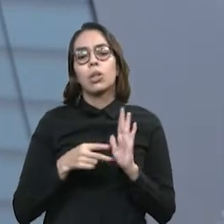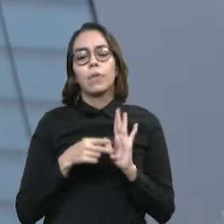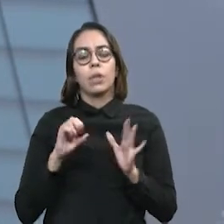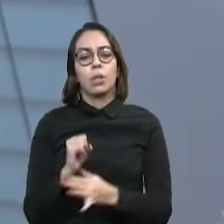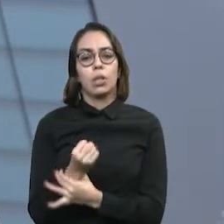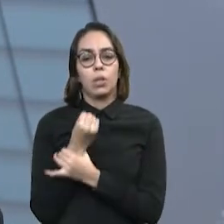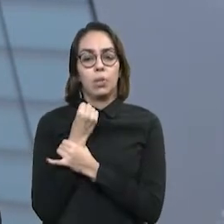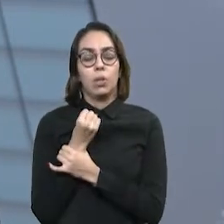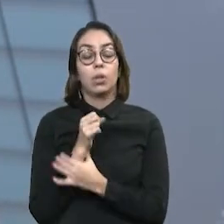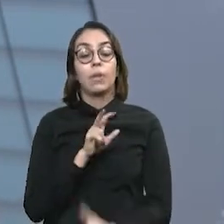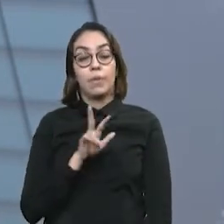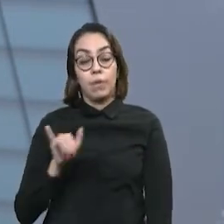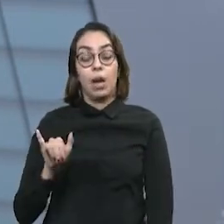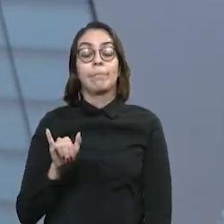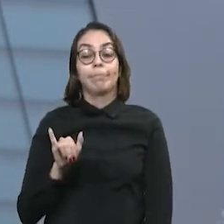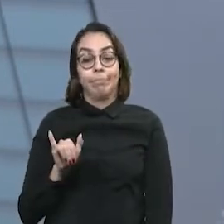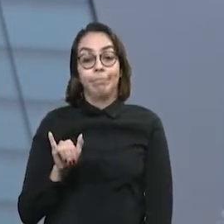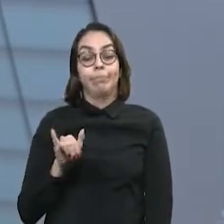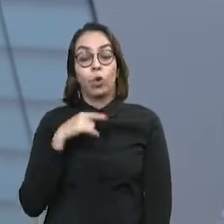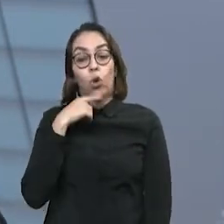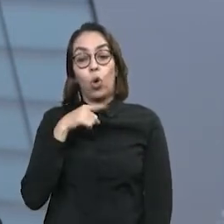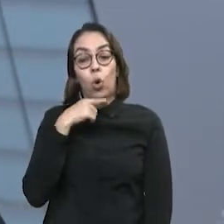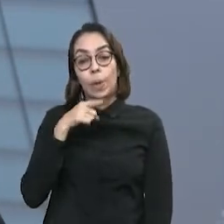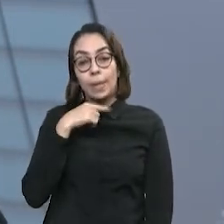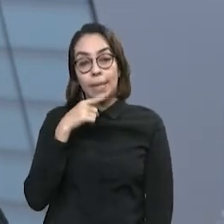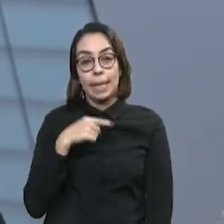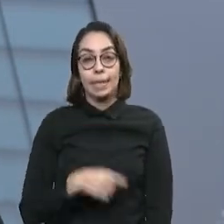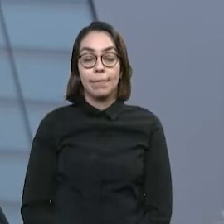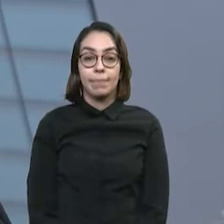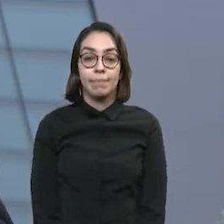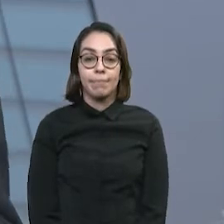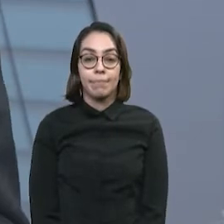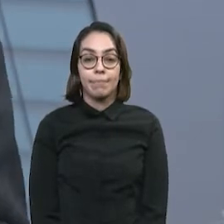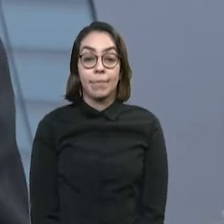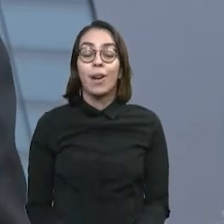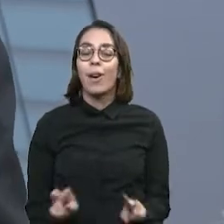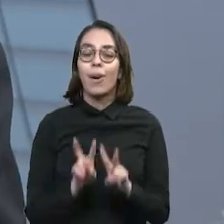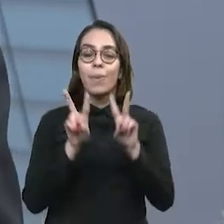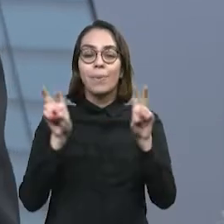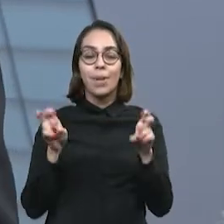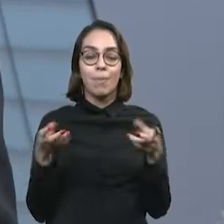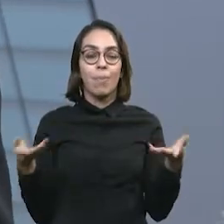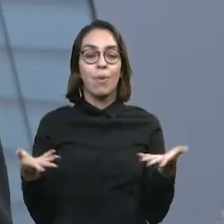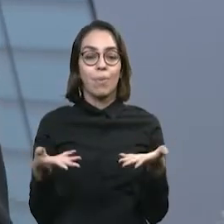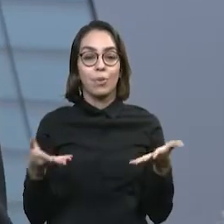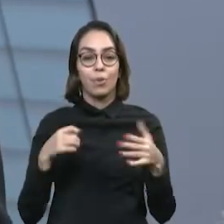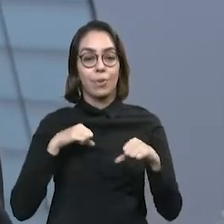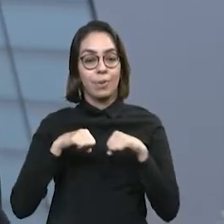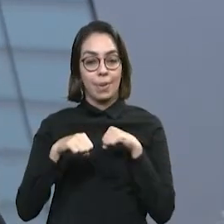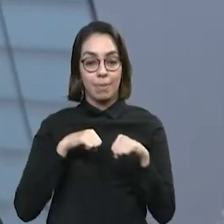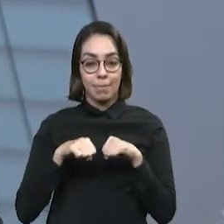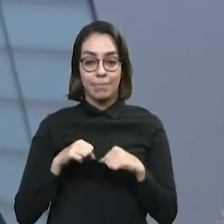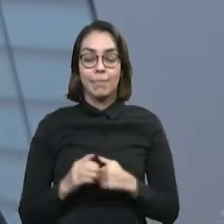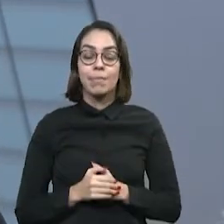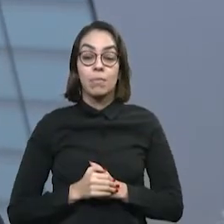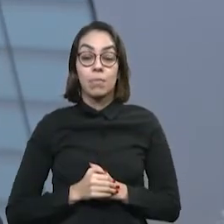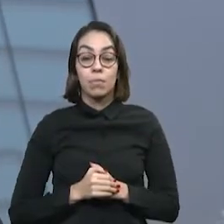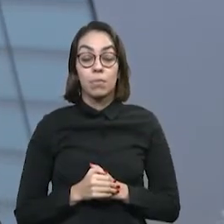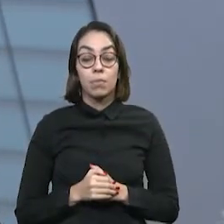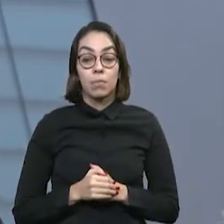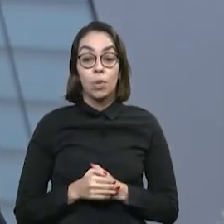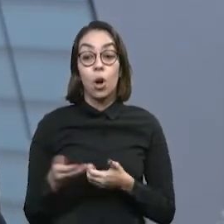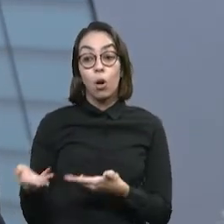atinge 2,6 milhões de cearenses. Esse é o tema de hoje do programa Questão de Ordem. estou aqui com dois